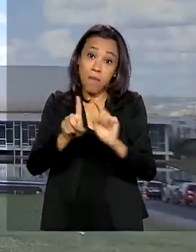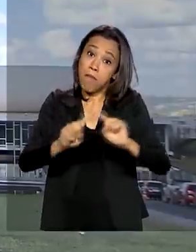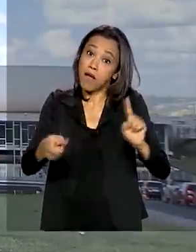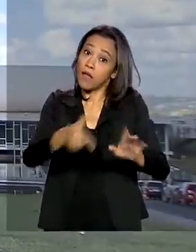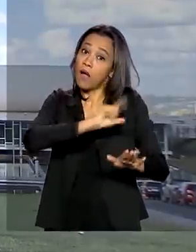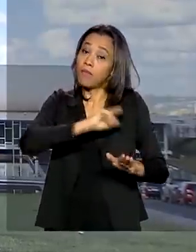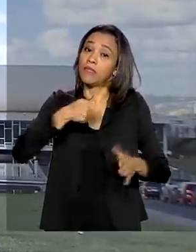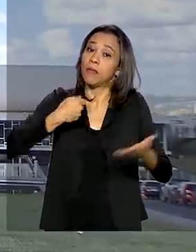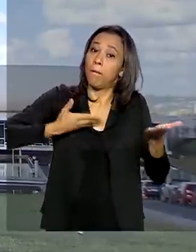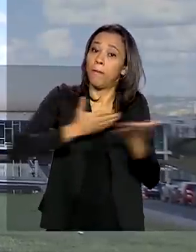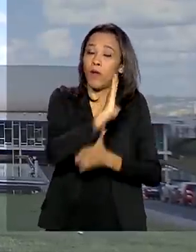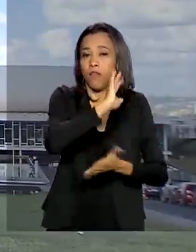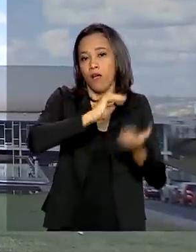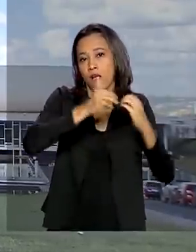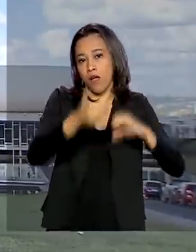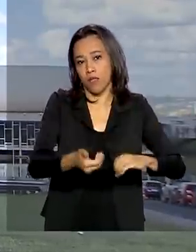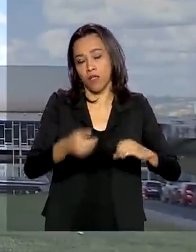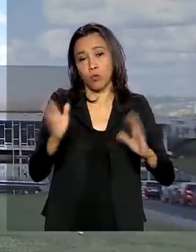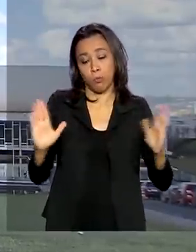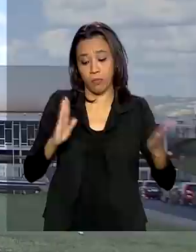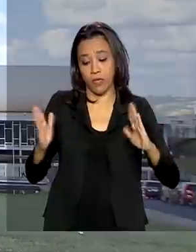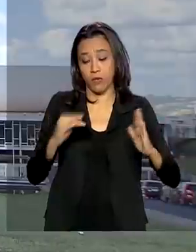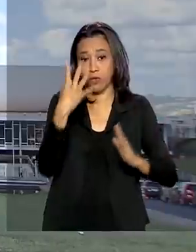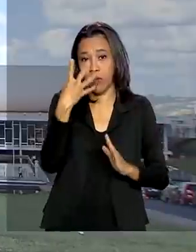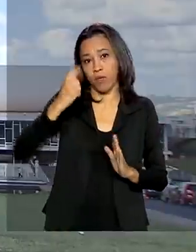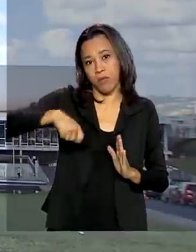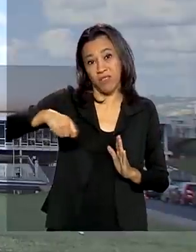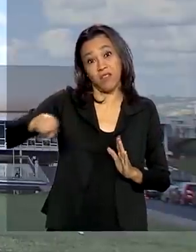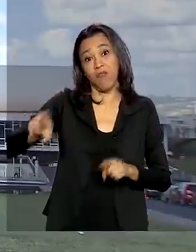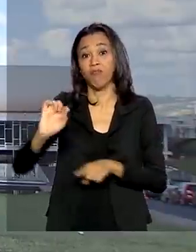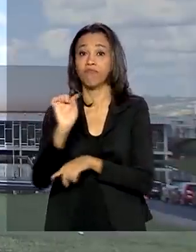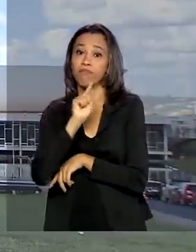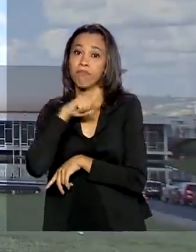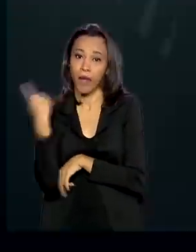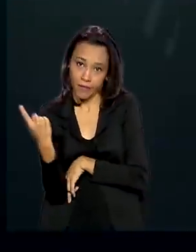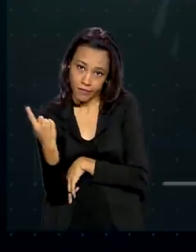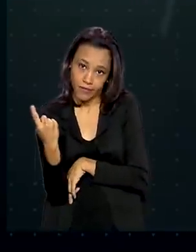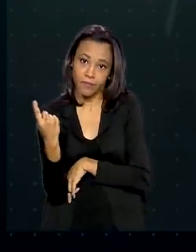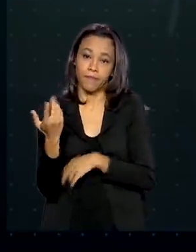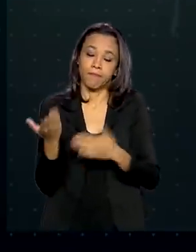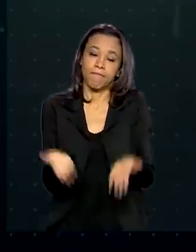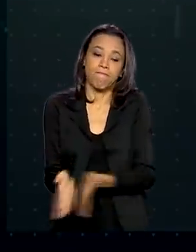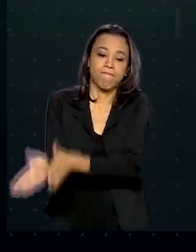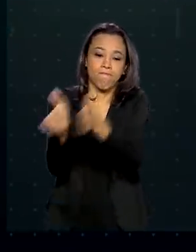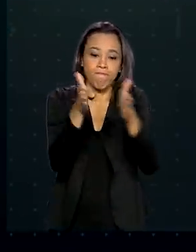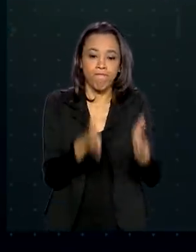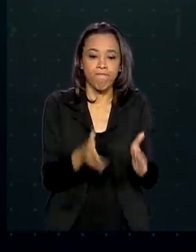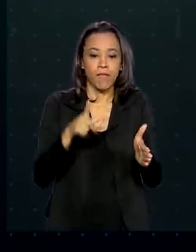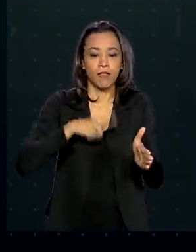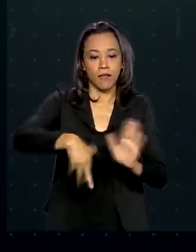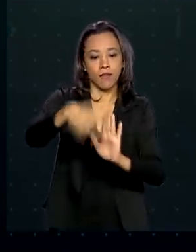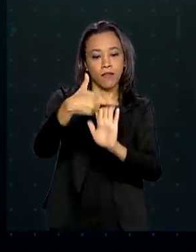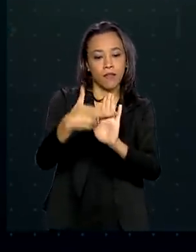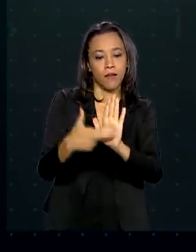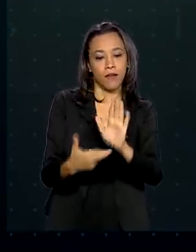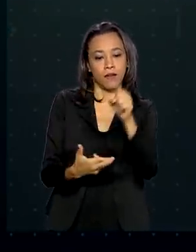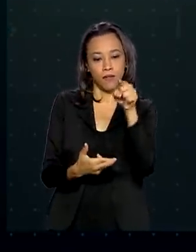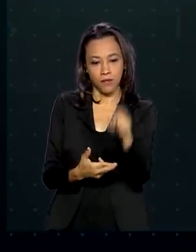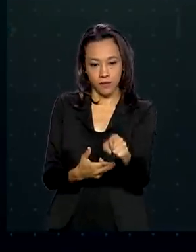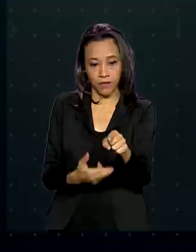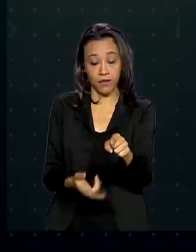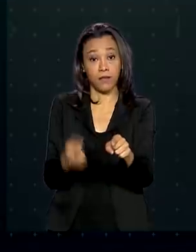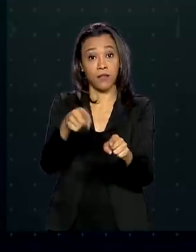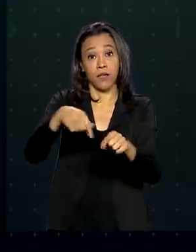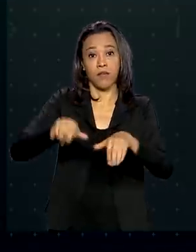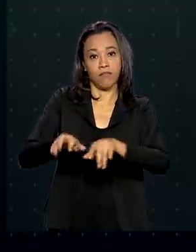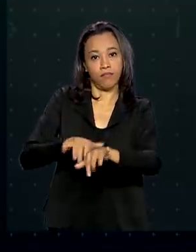Congresso Nacional em quatro meses, se não perde a validade. Entre as regras estabelecidas, o